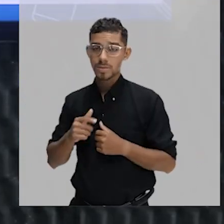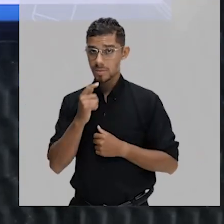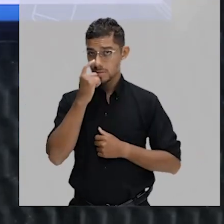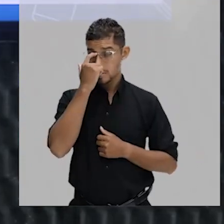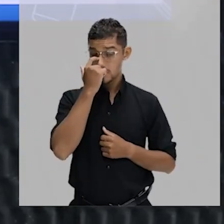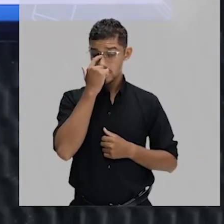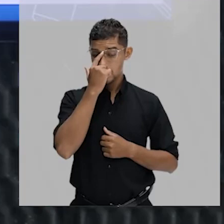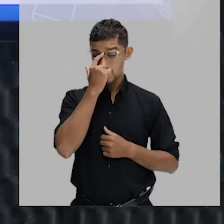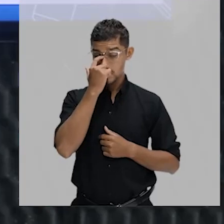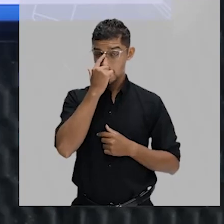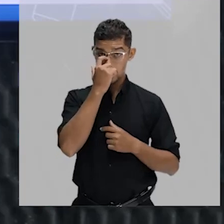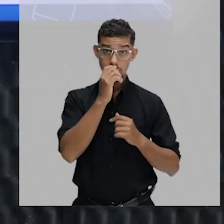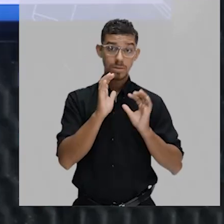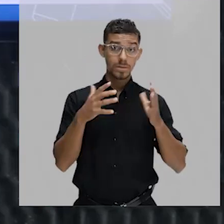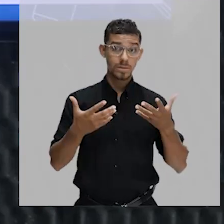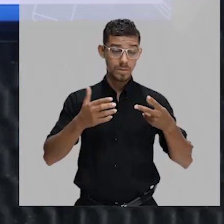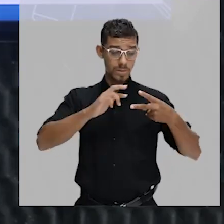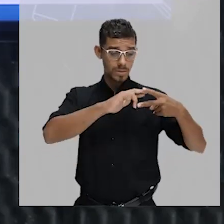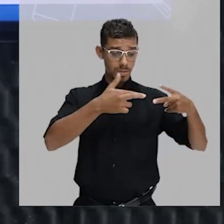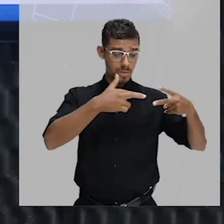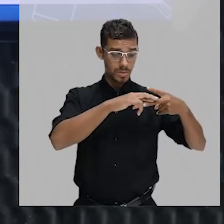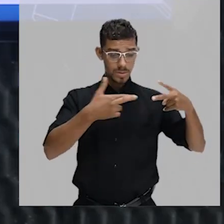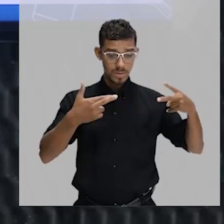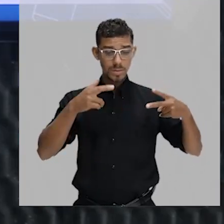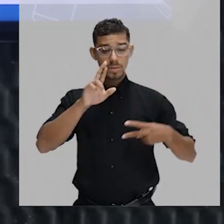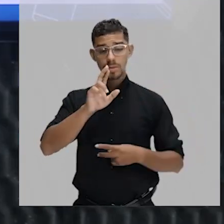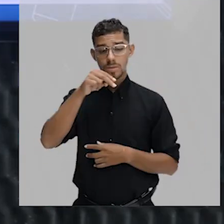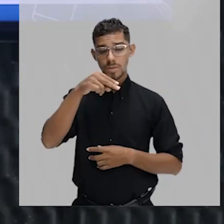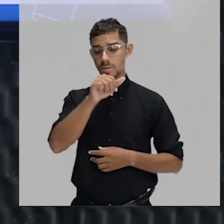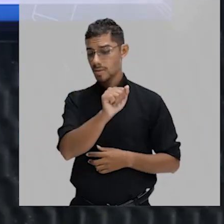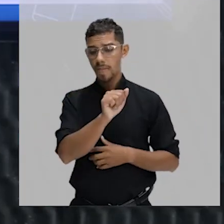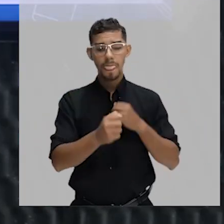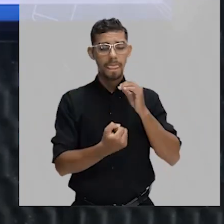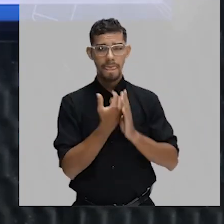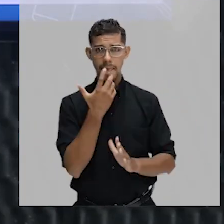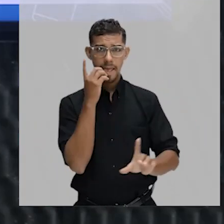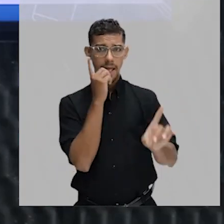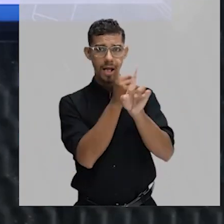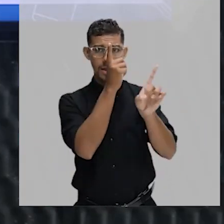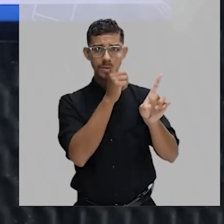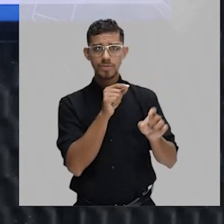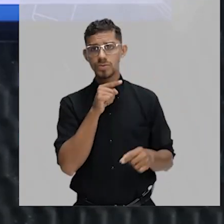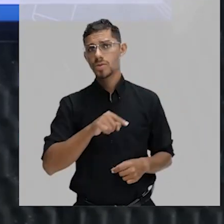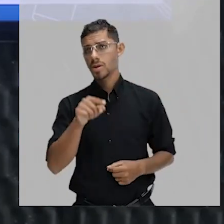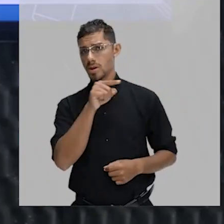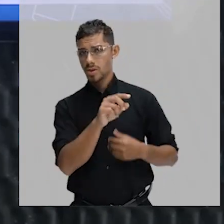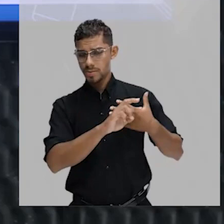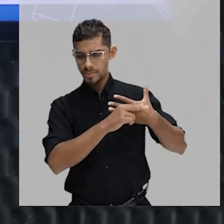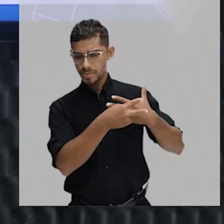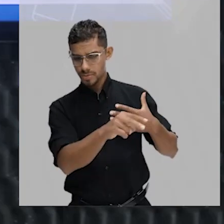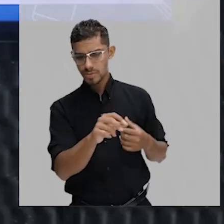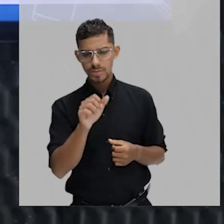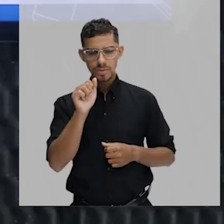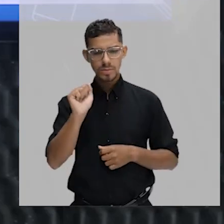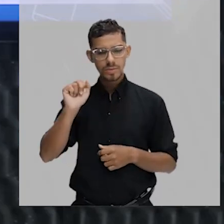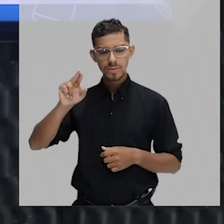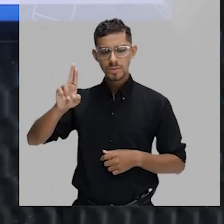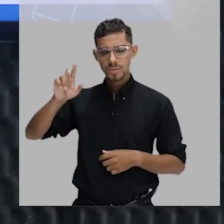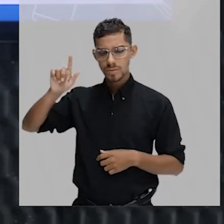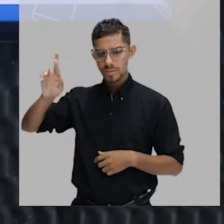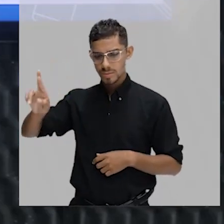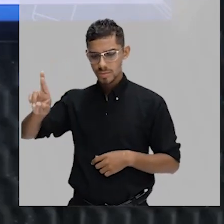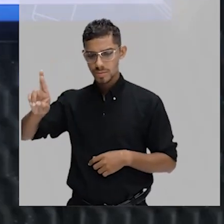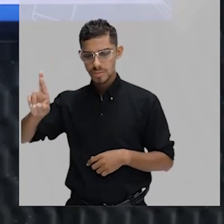RNA polimerase identifica essa sequência AUG, ela vai